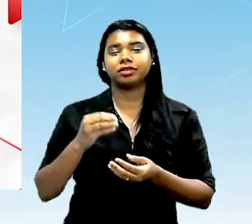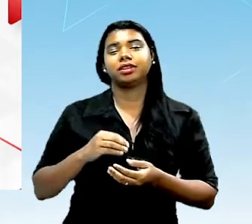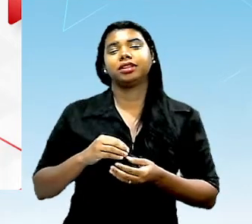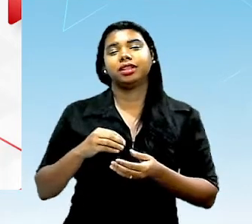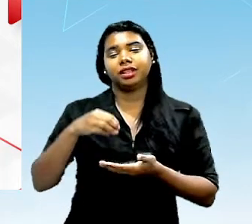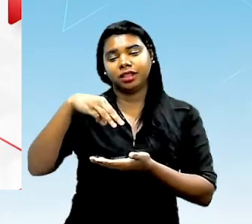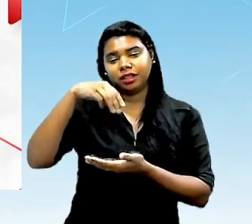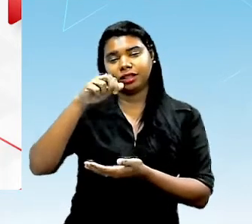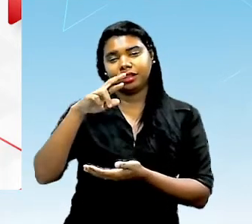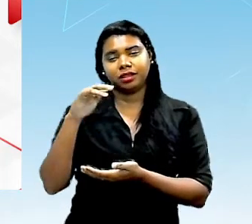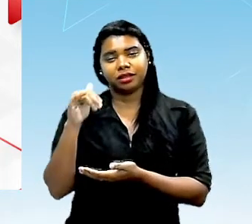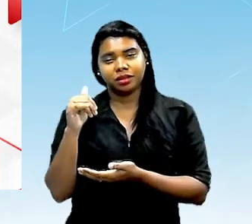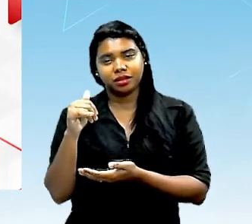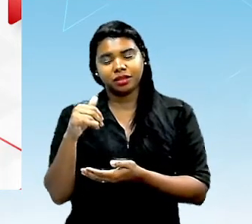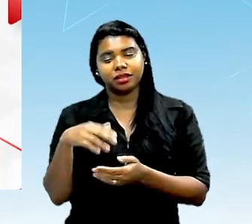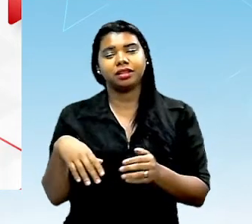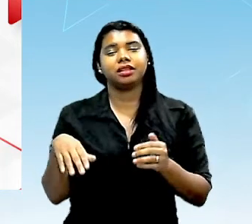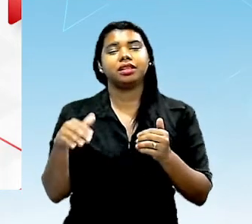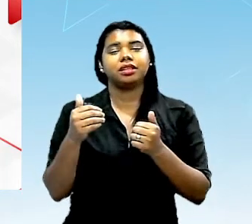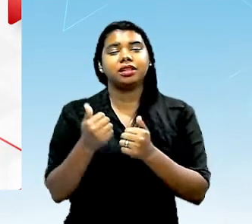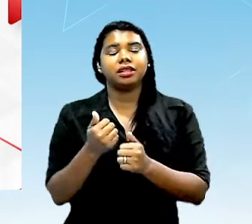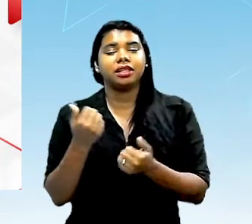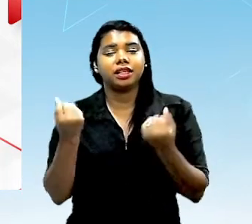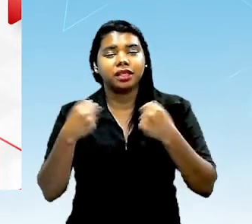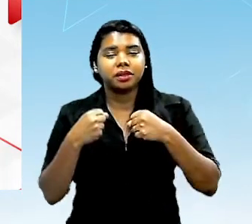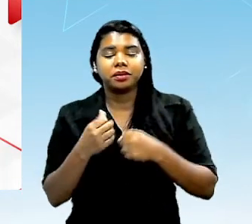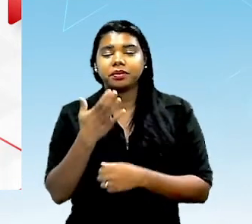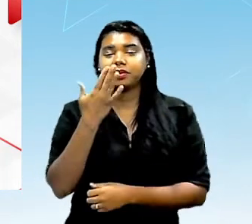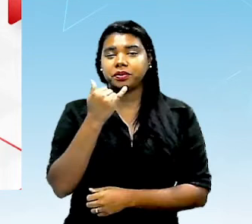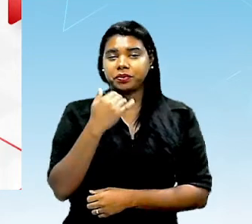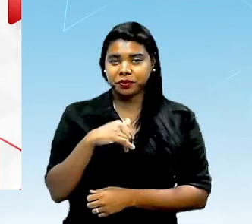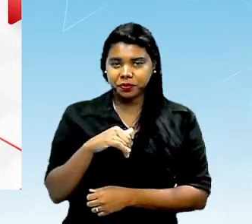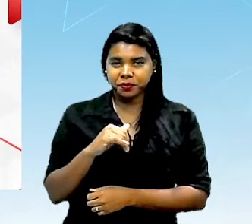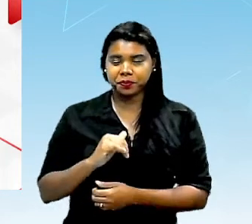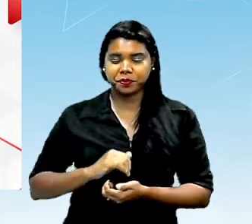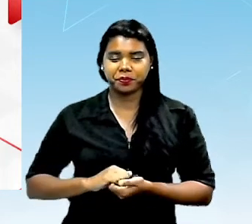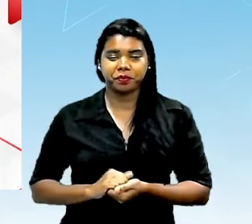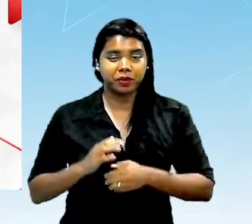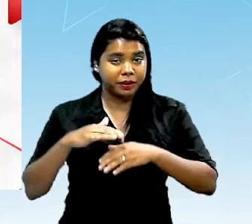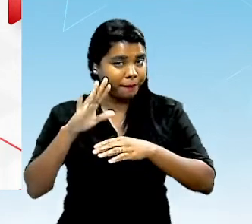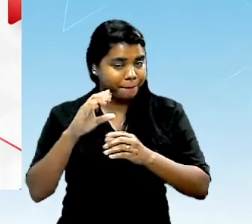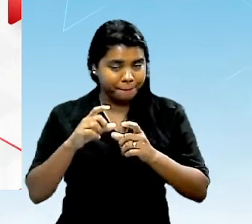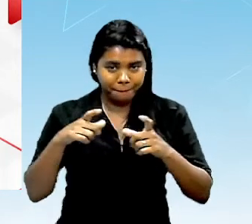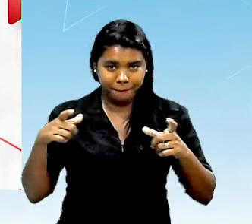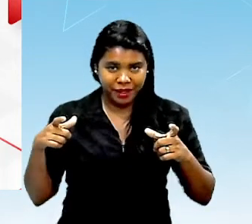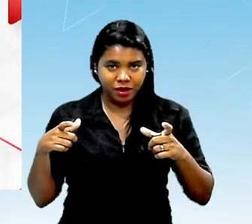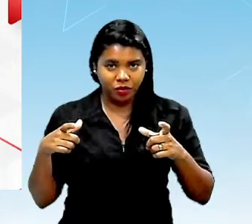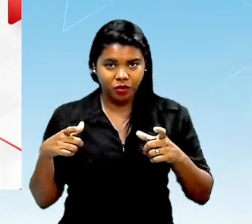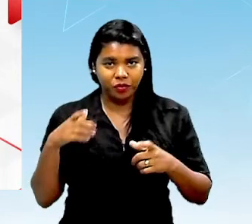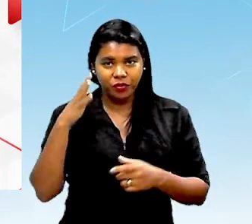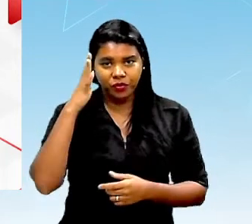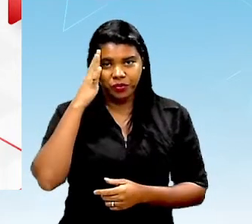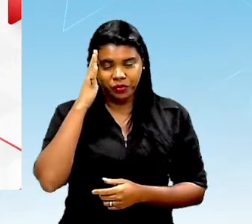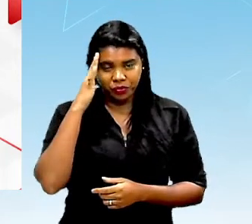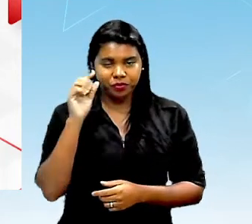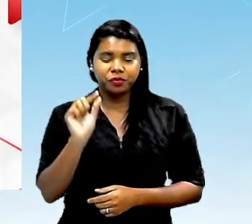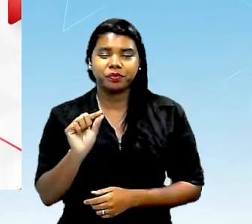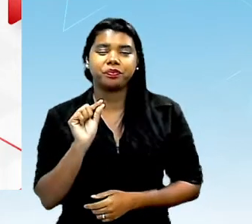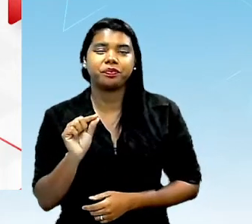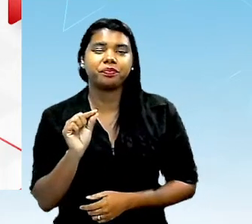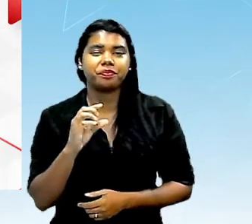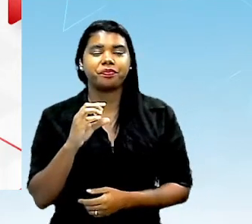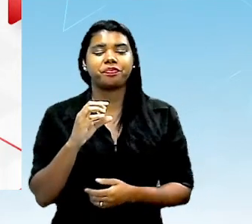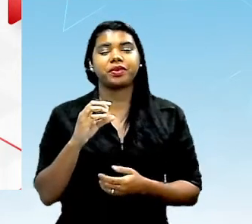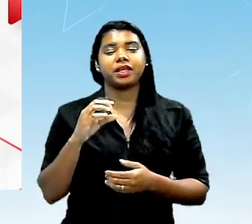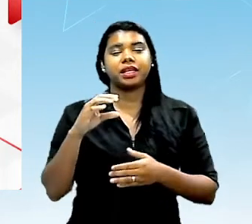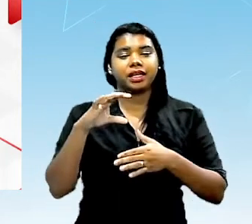rientes, substâncias que eu preciso consumir em maior quantidade quais são elas? essencialmente carboidratos,